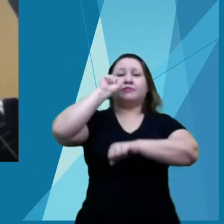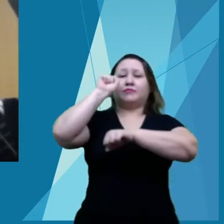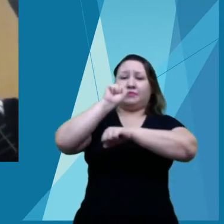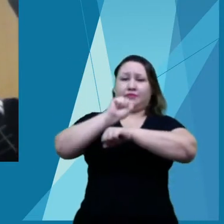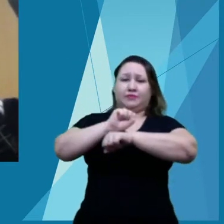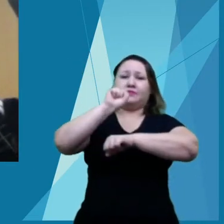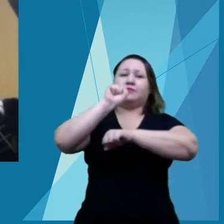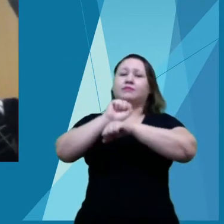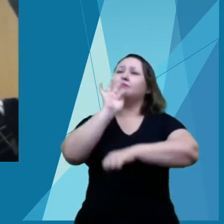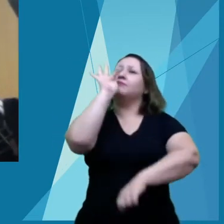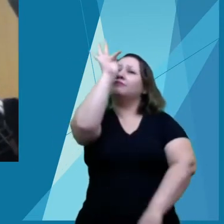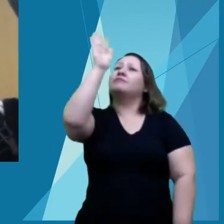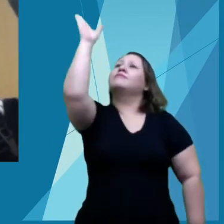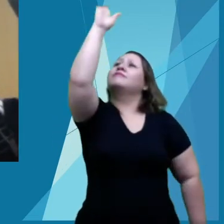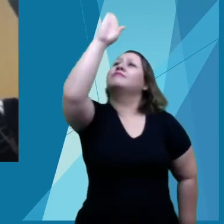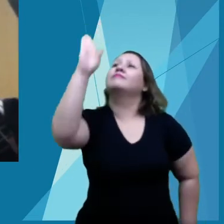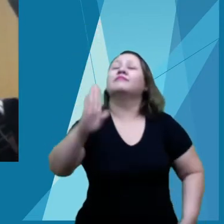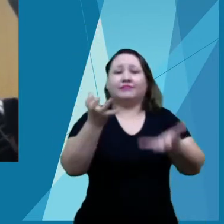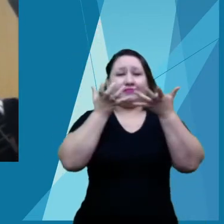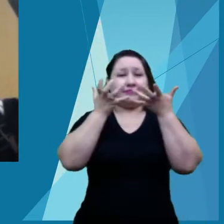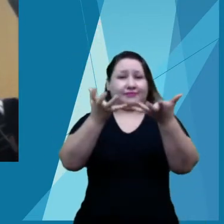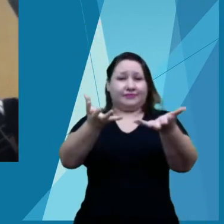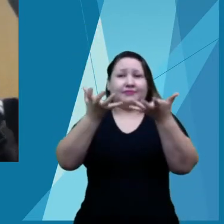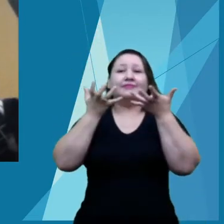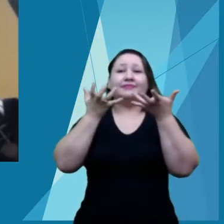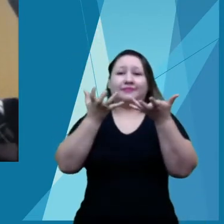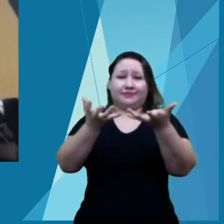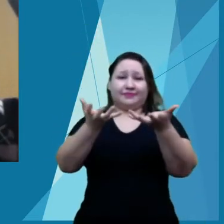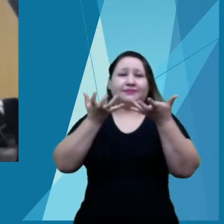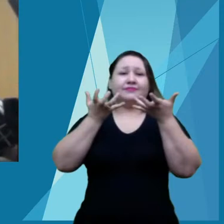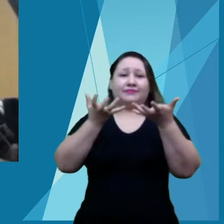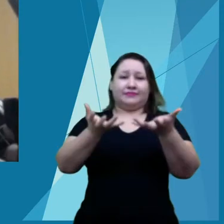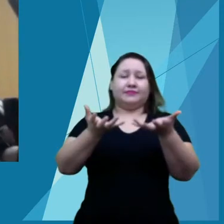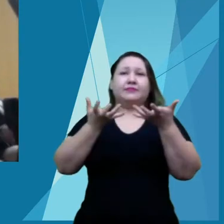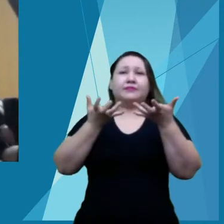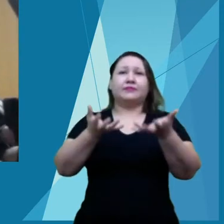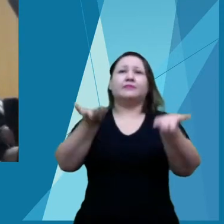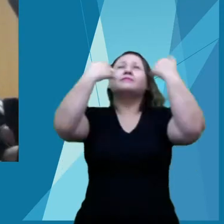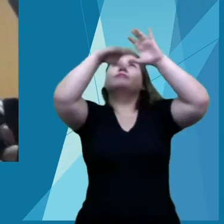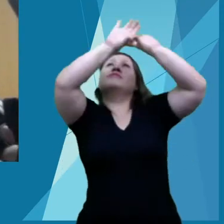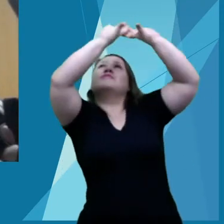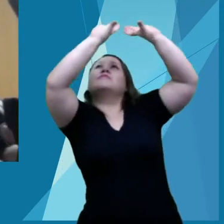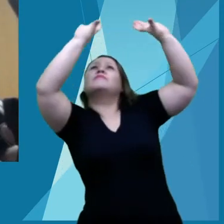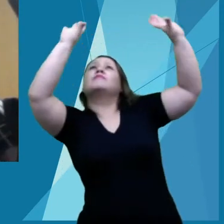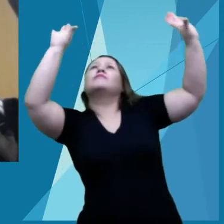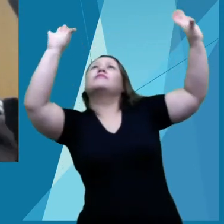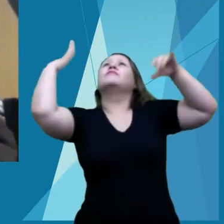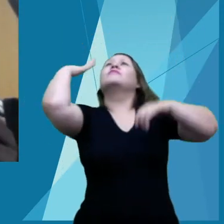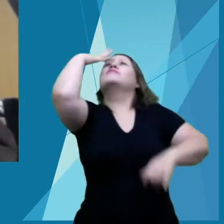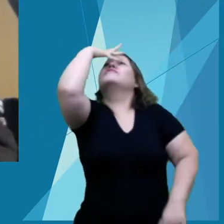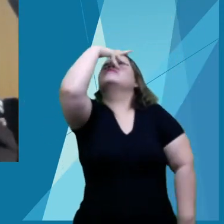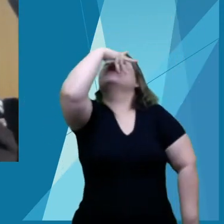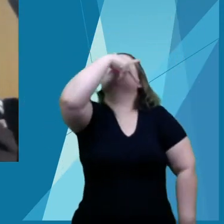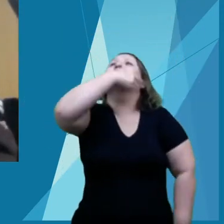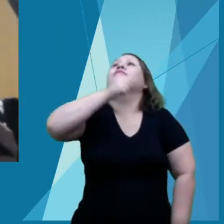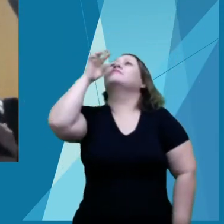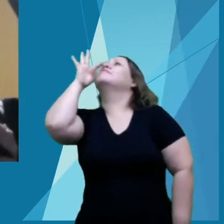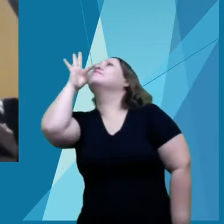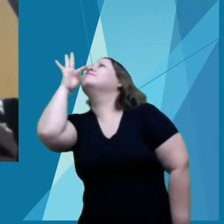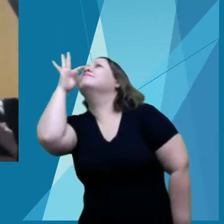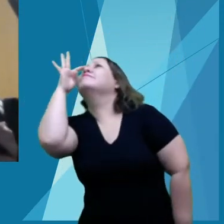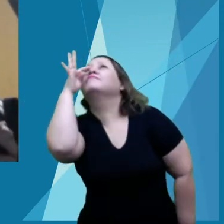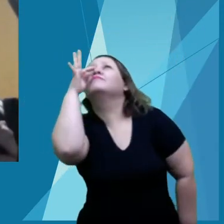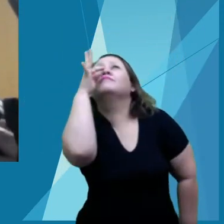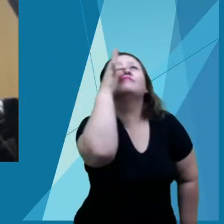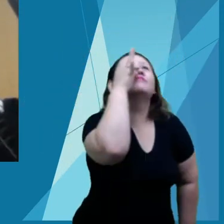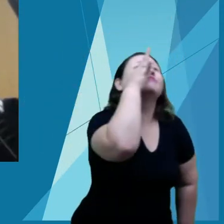a imagem do cruzeiro resplandece, gigante pela